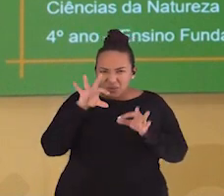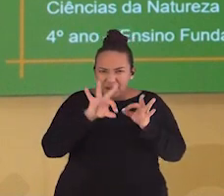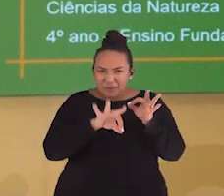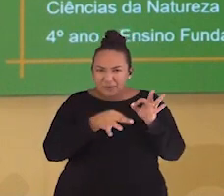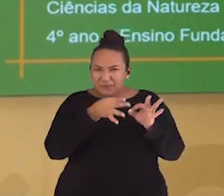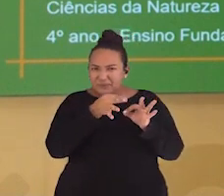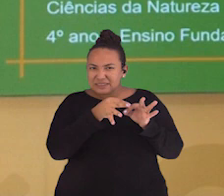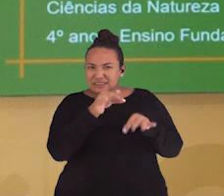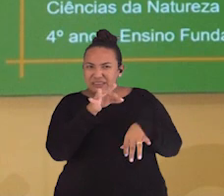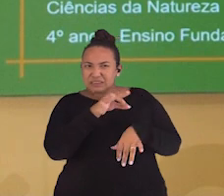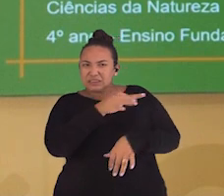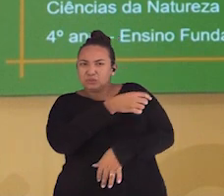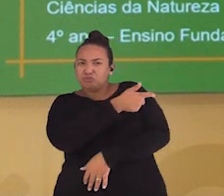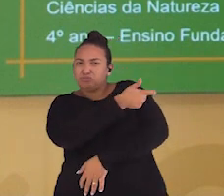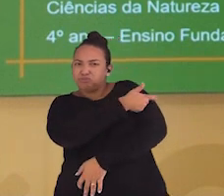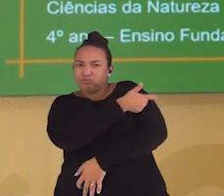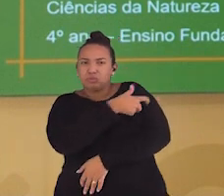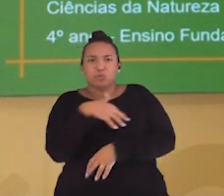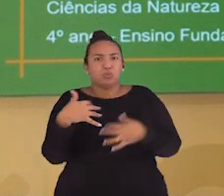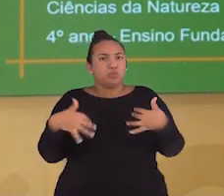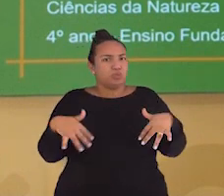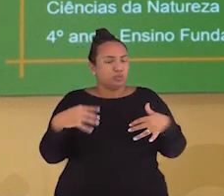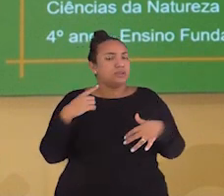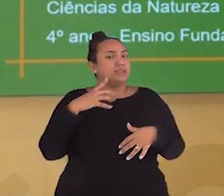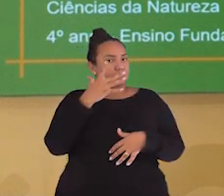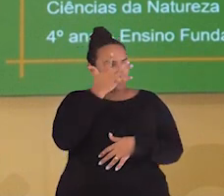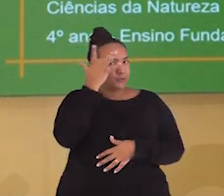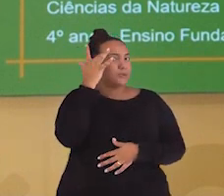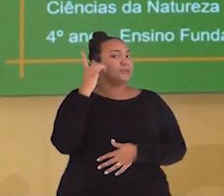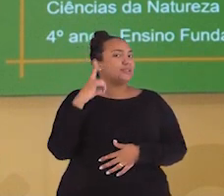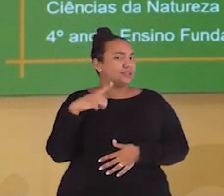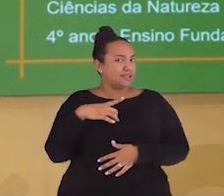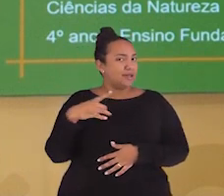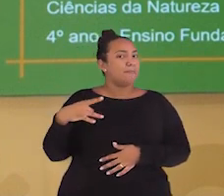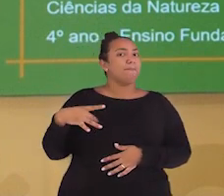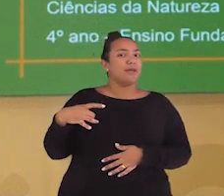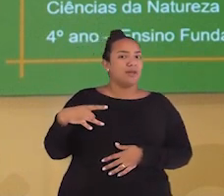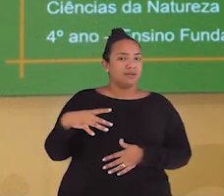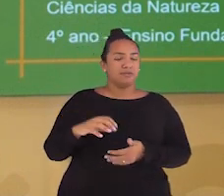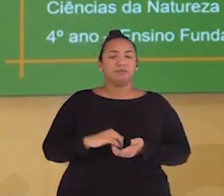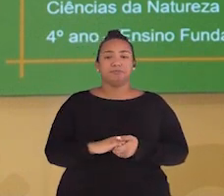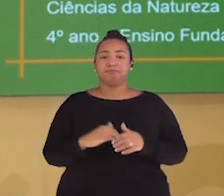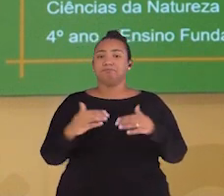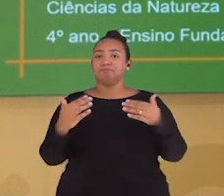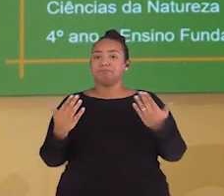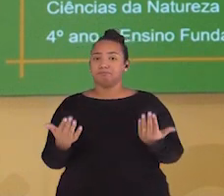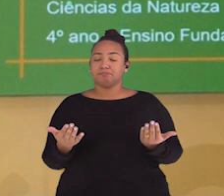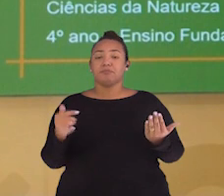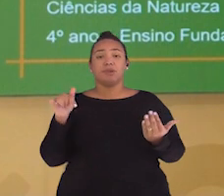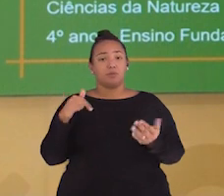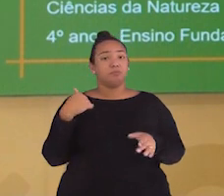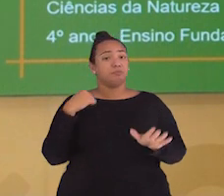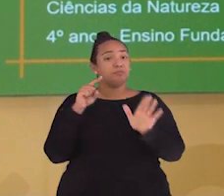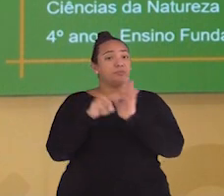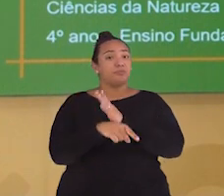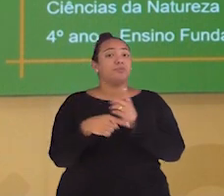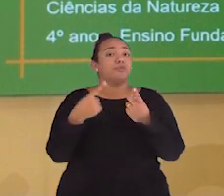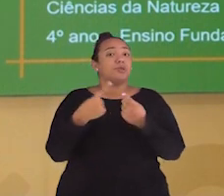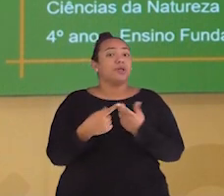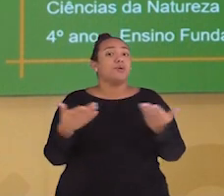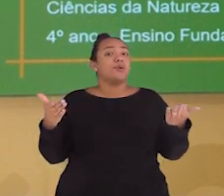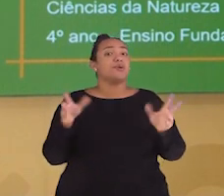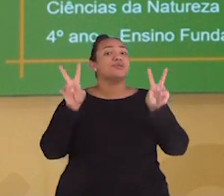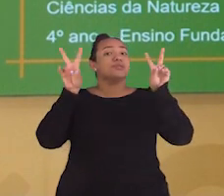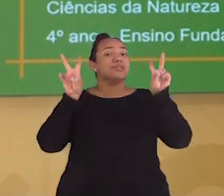ou não tem? Muitas pessoas possuem medo de agulha. Eu estou te perguntando isso porque é um dos temas da nossa aula de hoje,